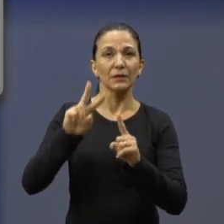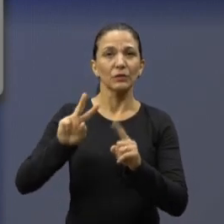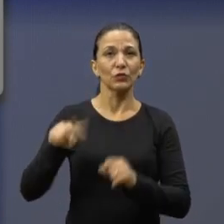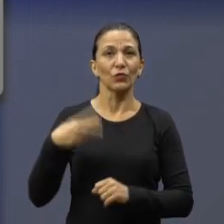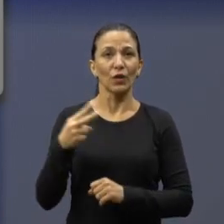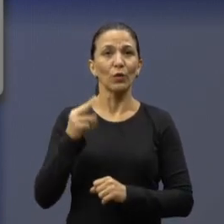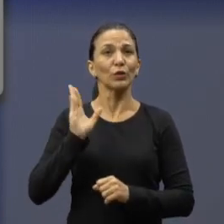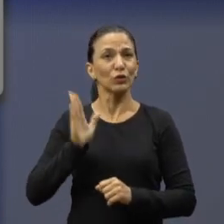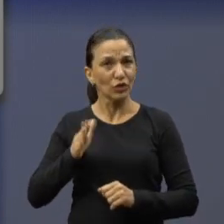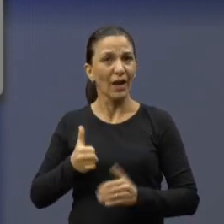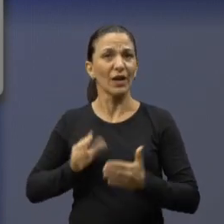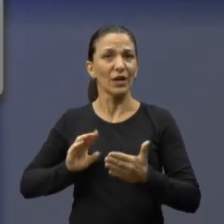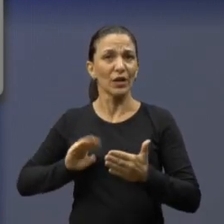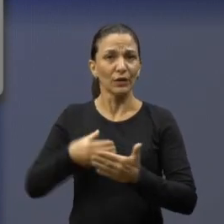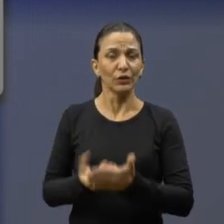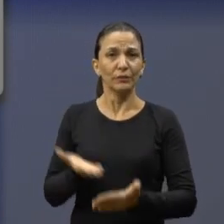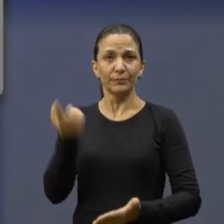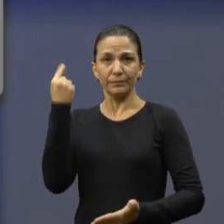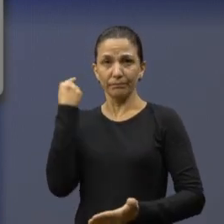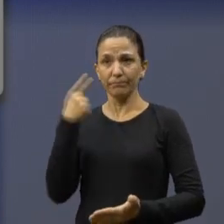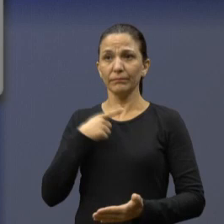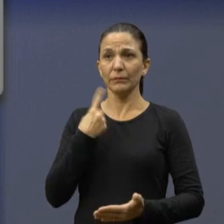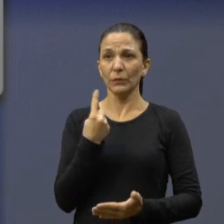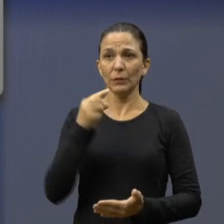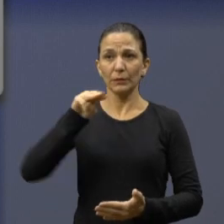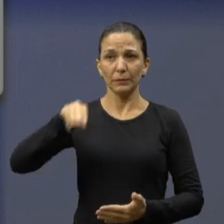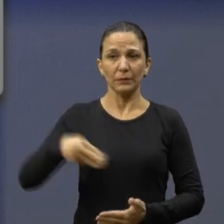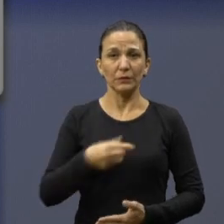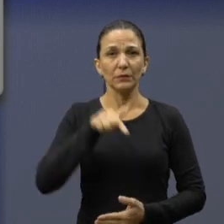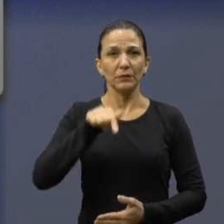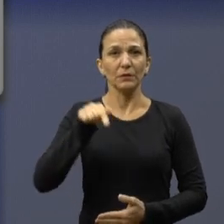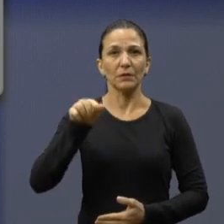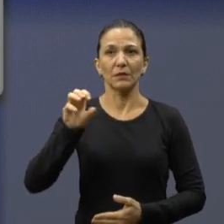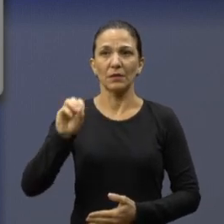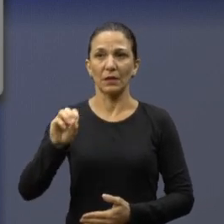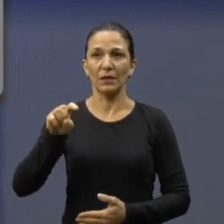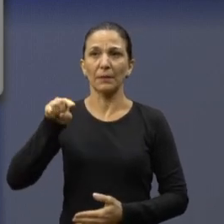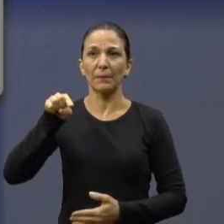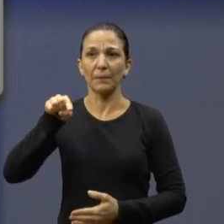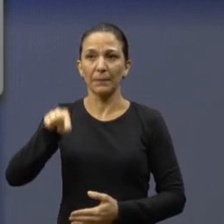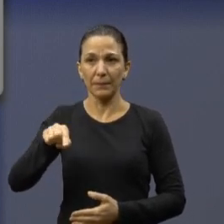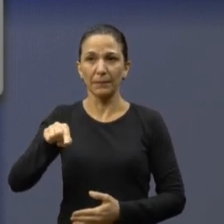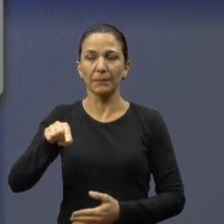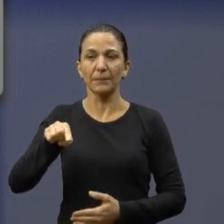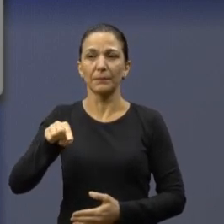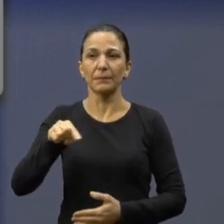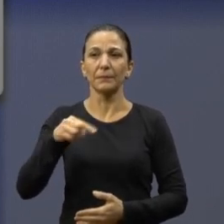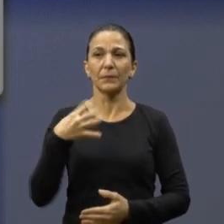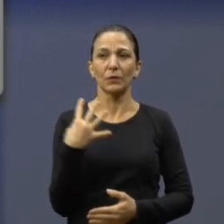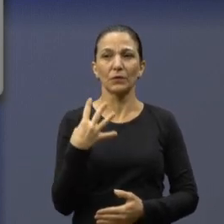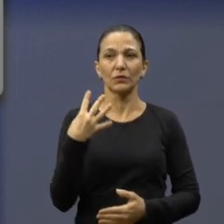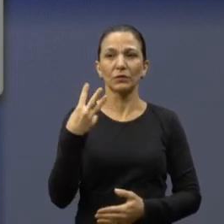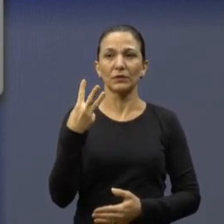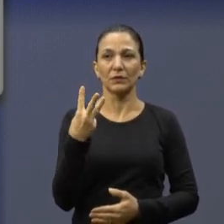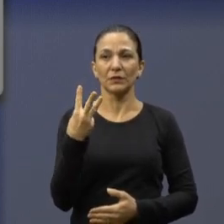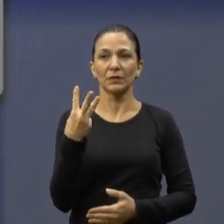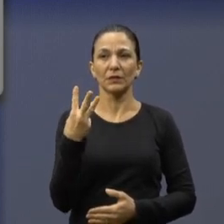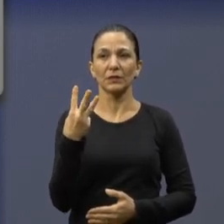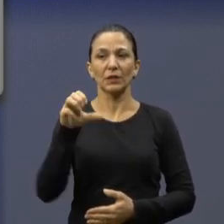gasto nos últimos anos de 1 milhão 770 mil